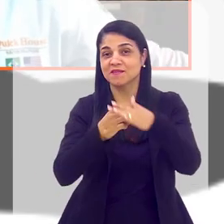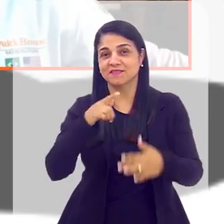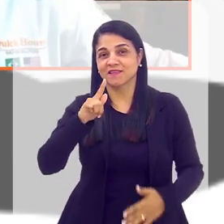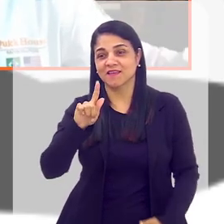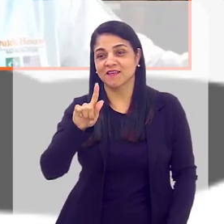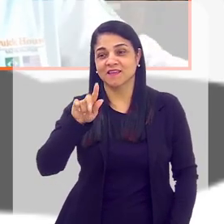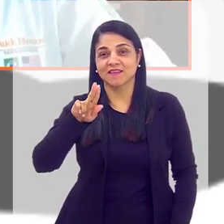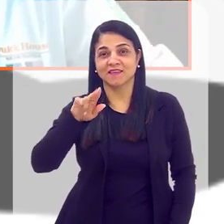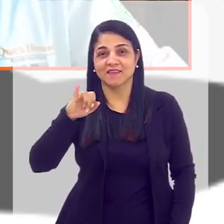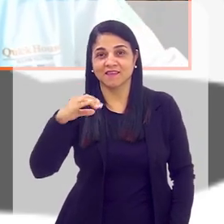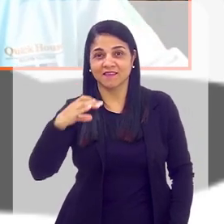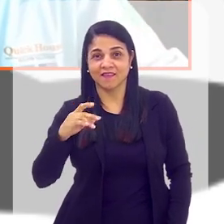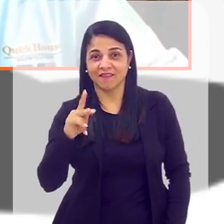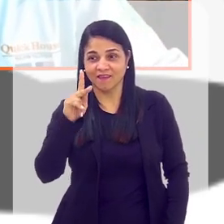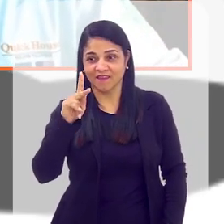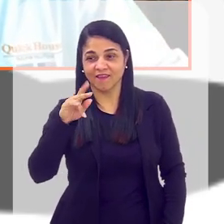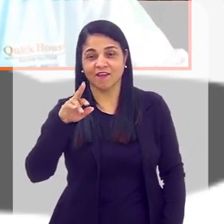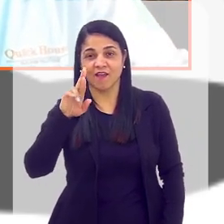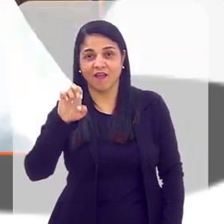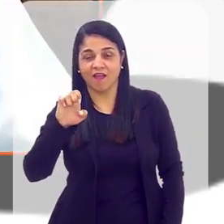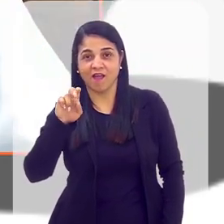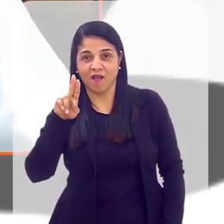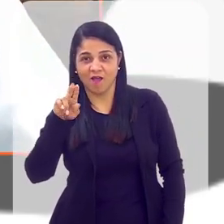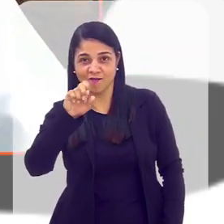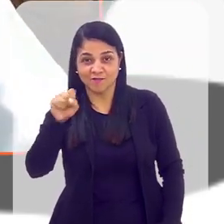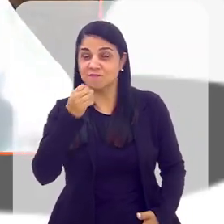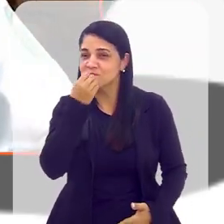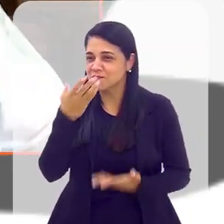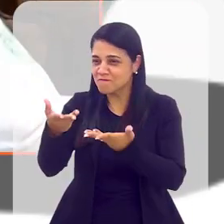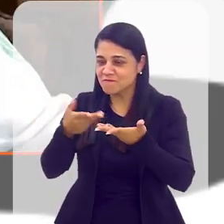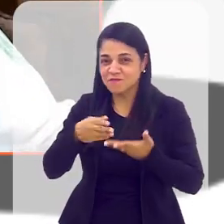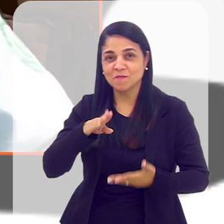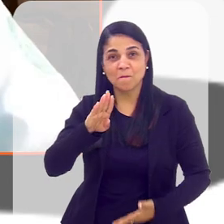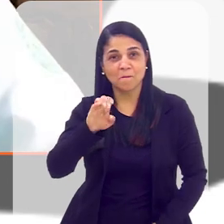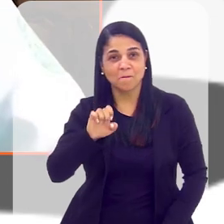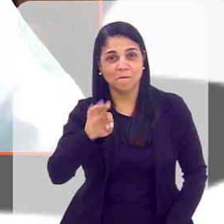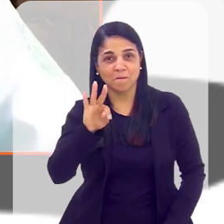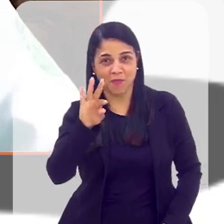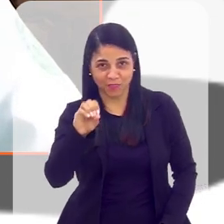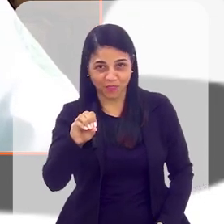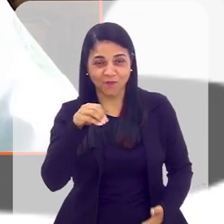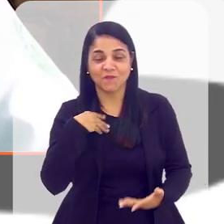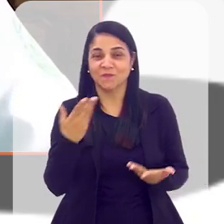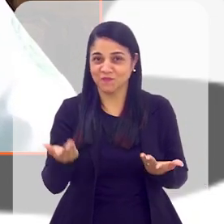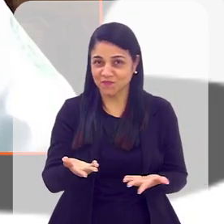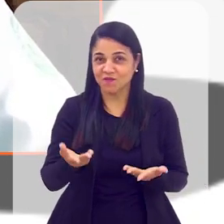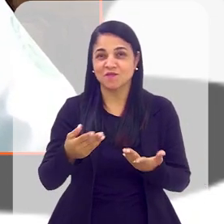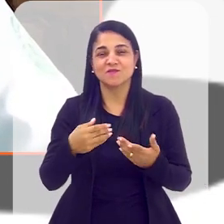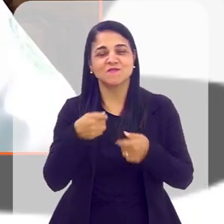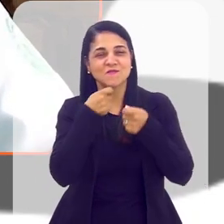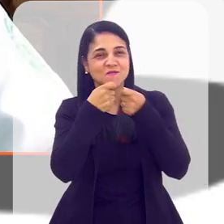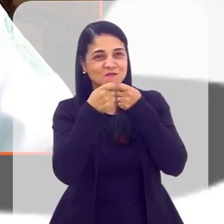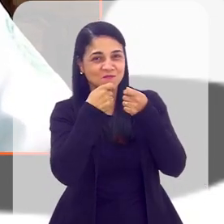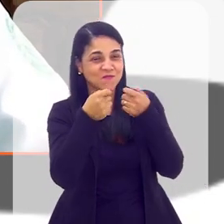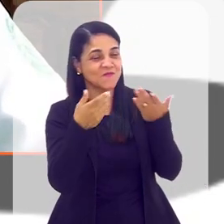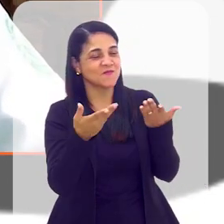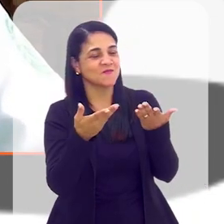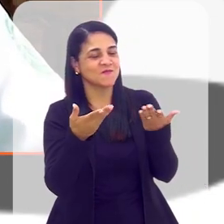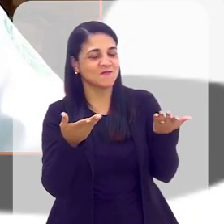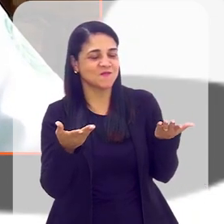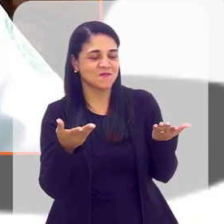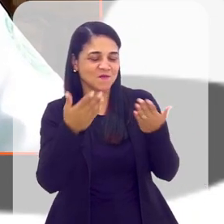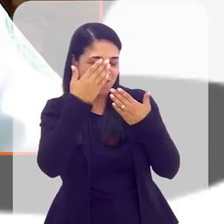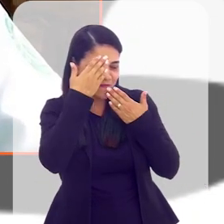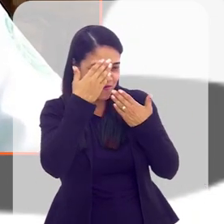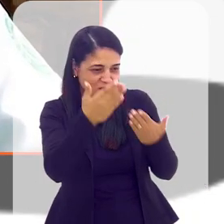Bem-vindo, Beto Becker. Olá, Cláudia. É um prazer estar falando contigo. Agradeço muito o convite de